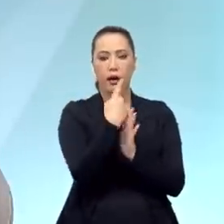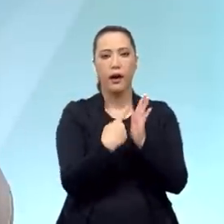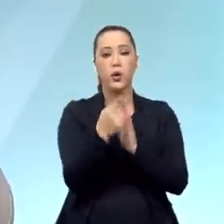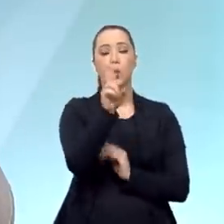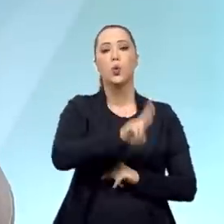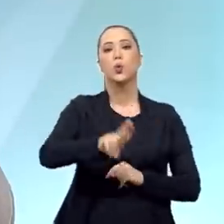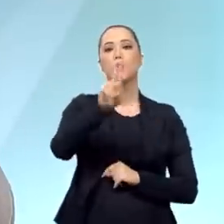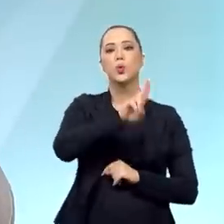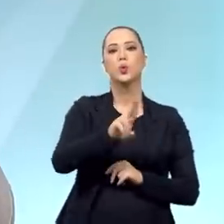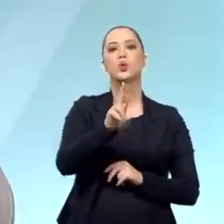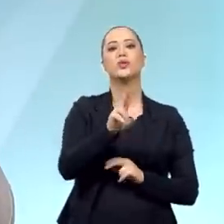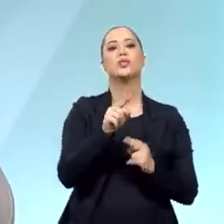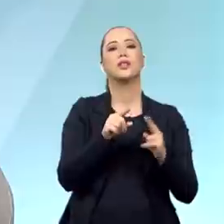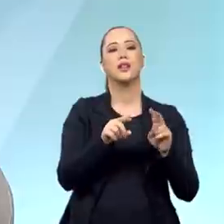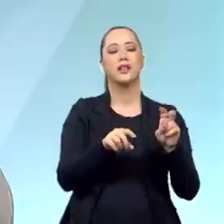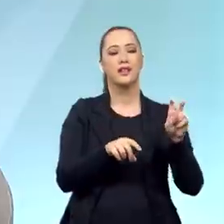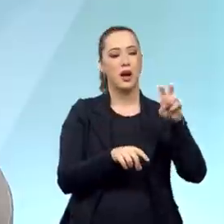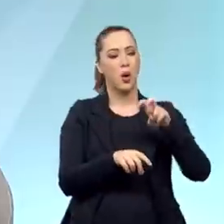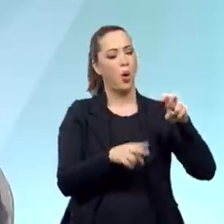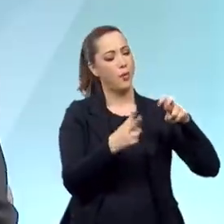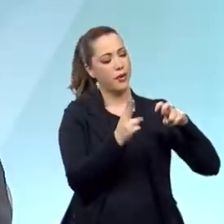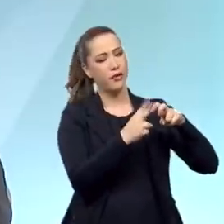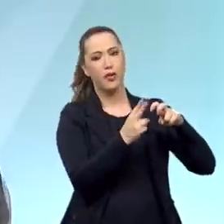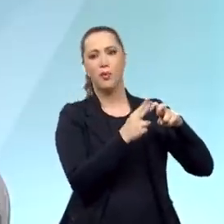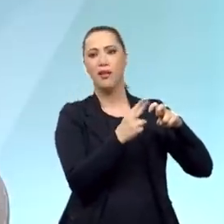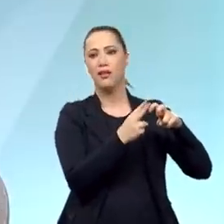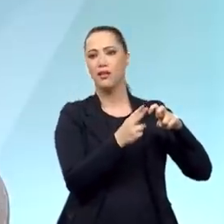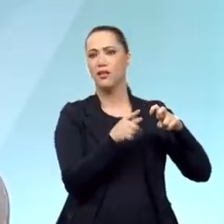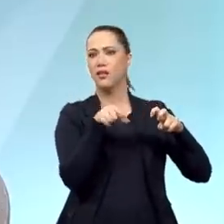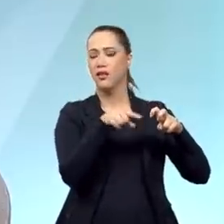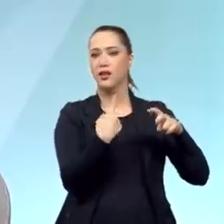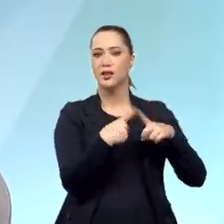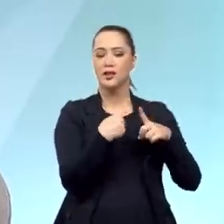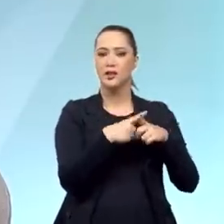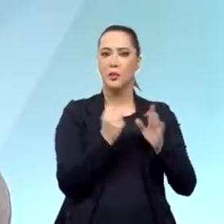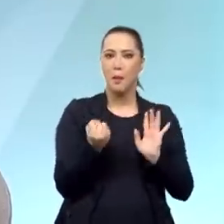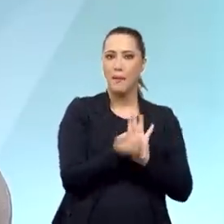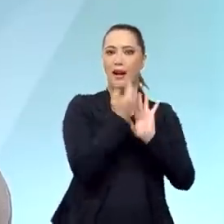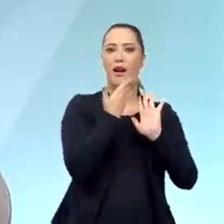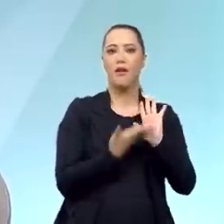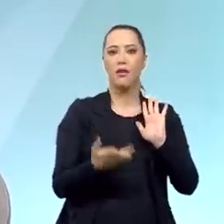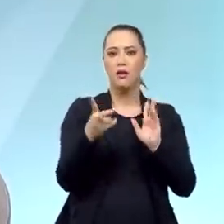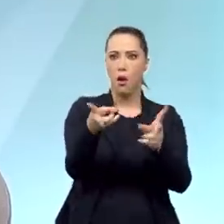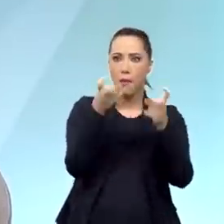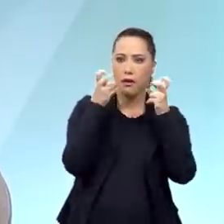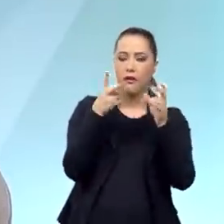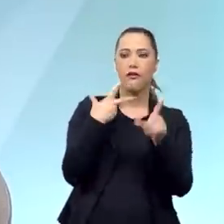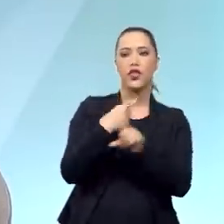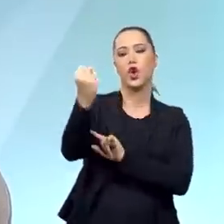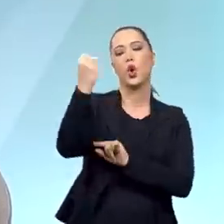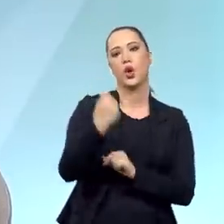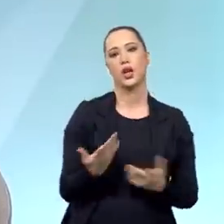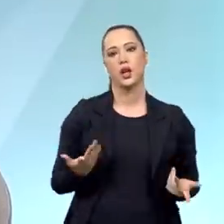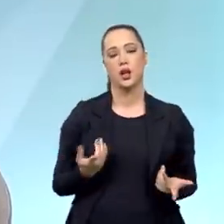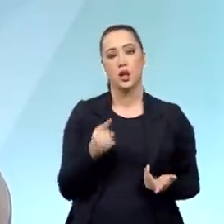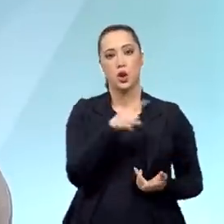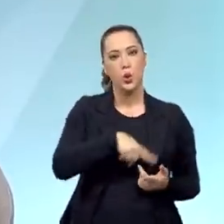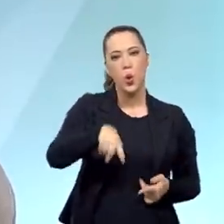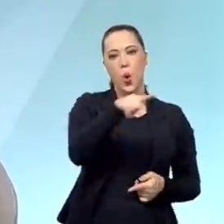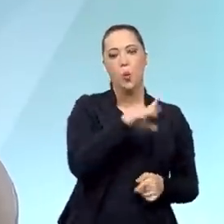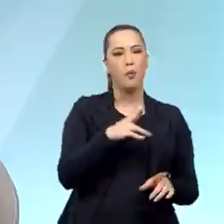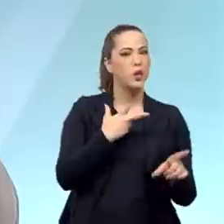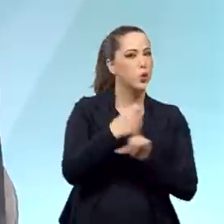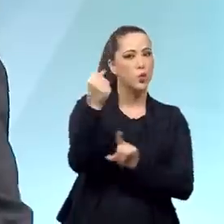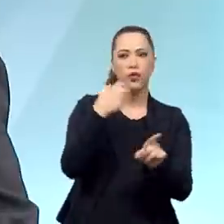adoção da cobra fumando como símbolo da FEB, porque isso marcava uma vitória, um momento de